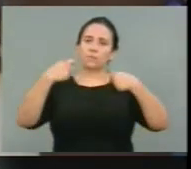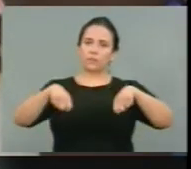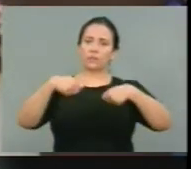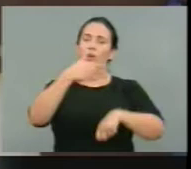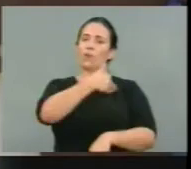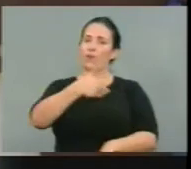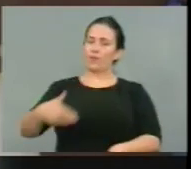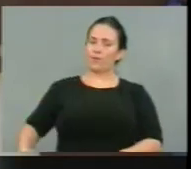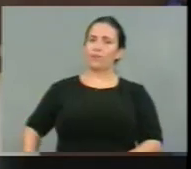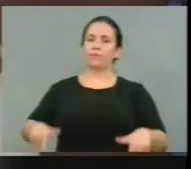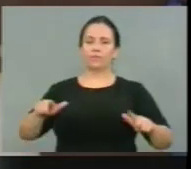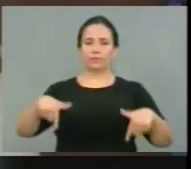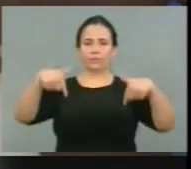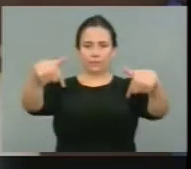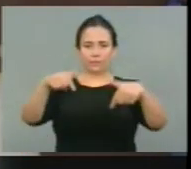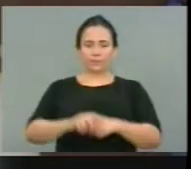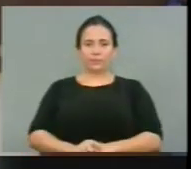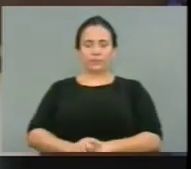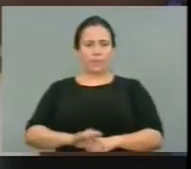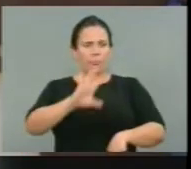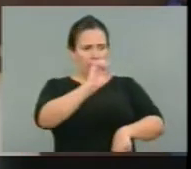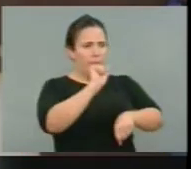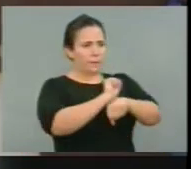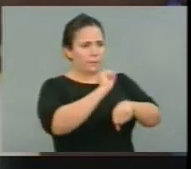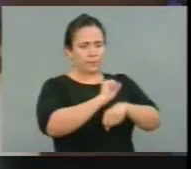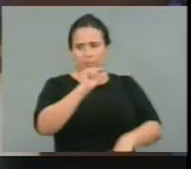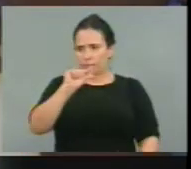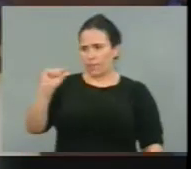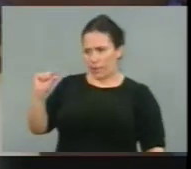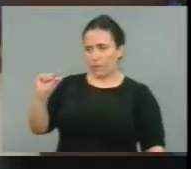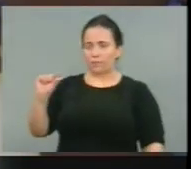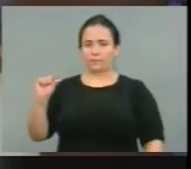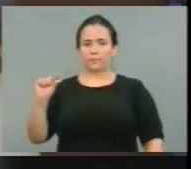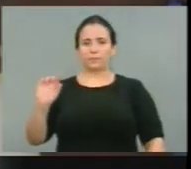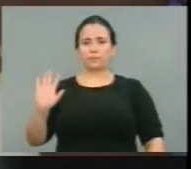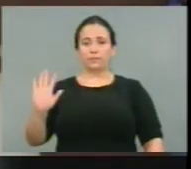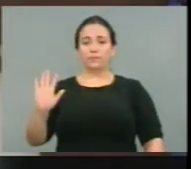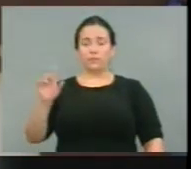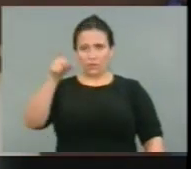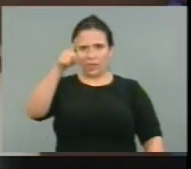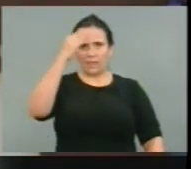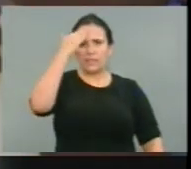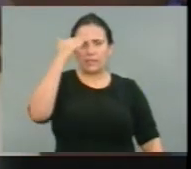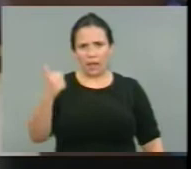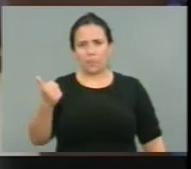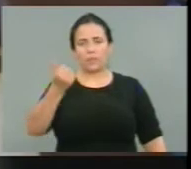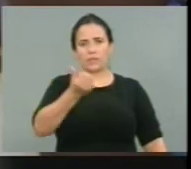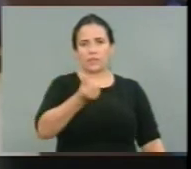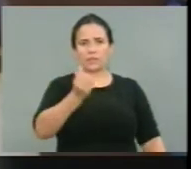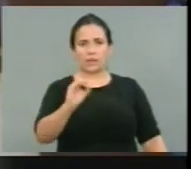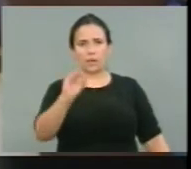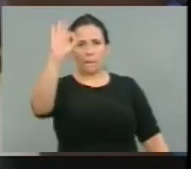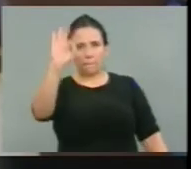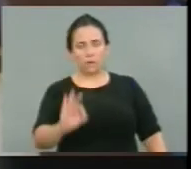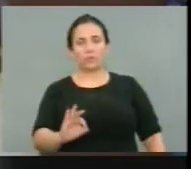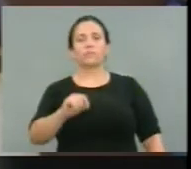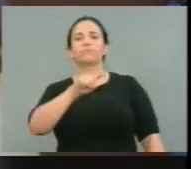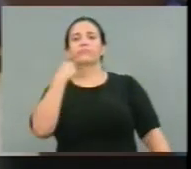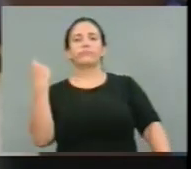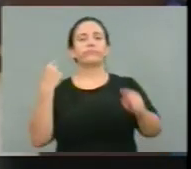locais. eu vou ouvir só o último dado, deputado Tomás, deputado Carlos, que me pediu primeiro. O sabia que 60% dos homicídios,